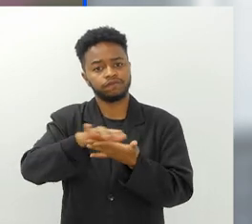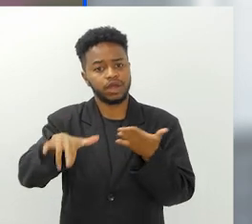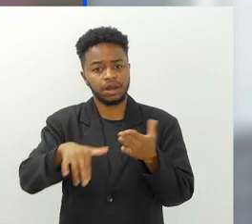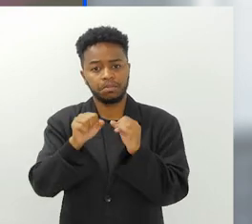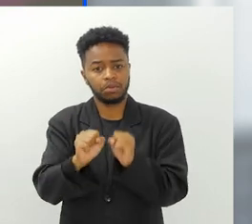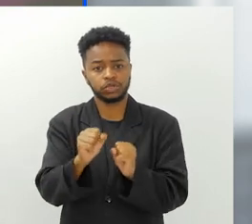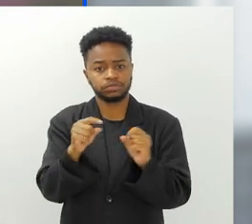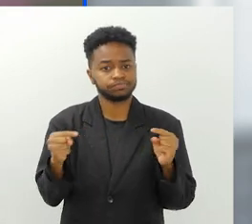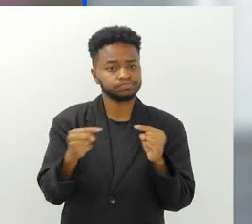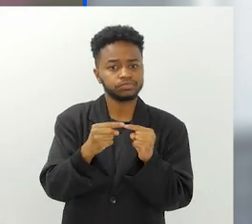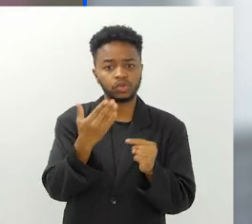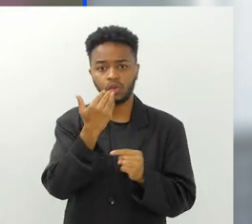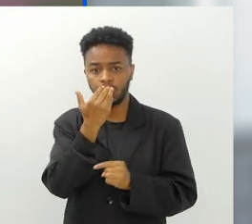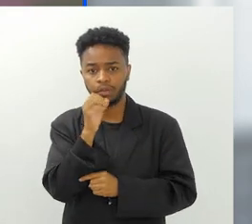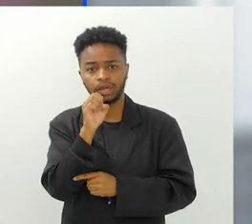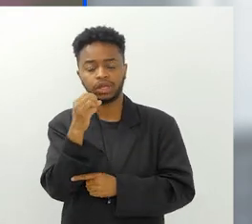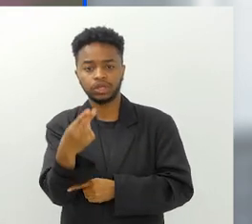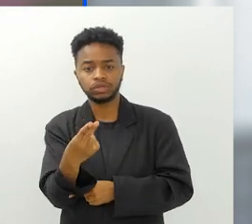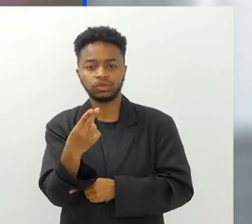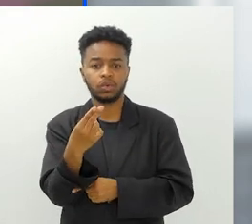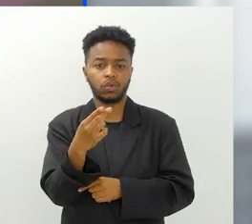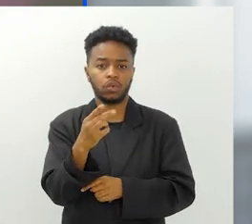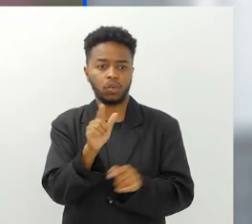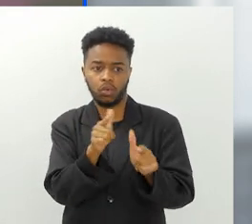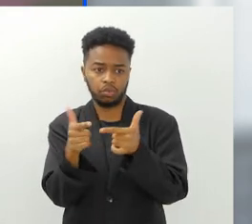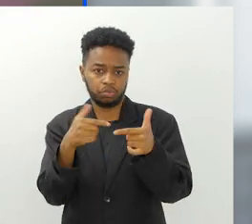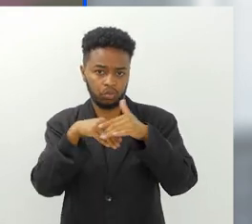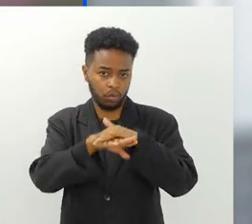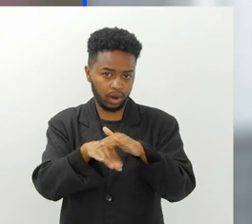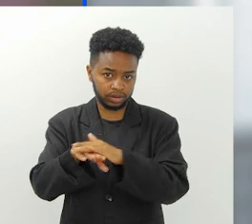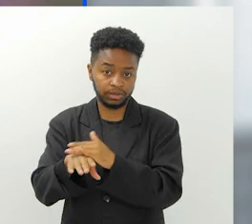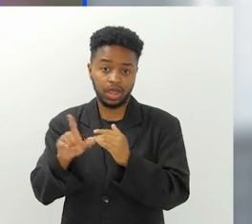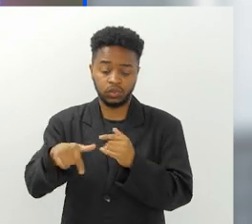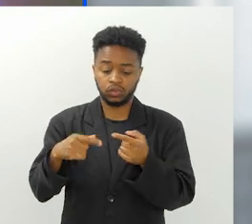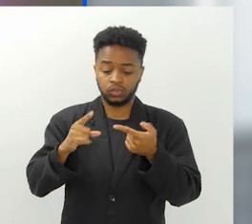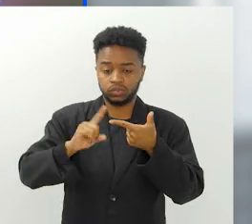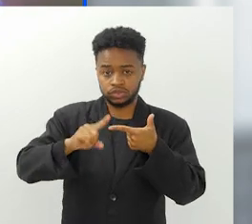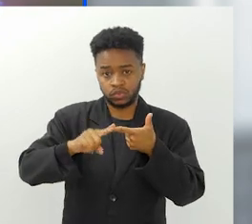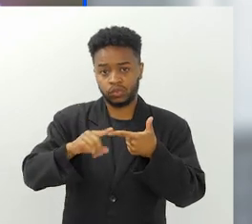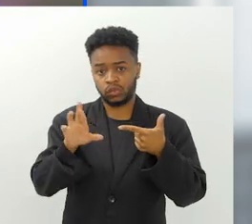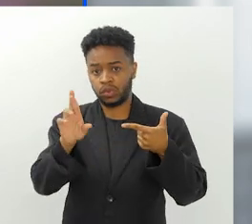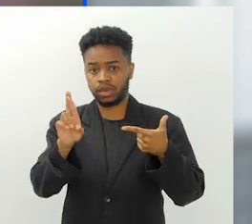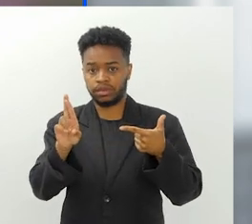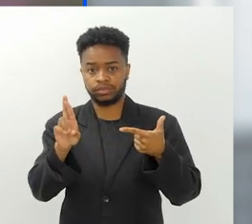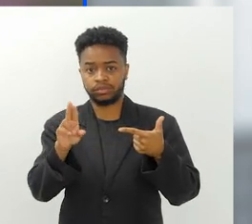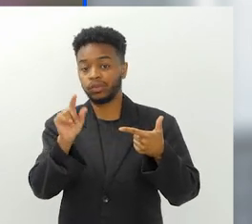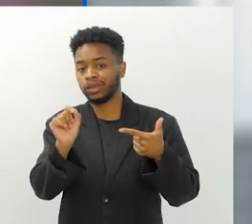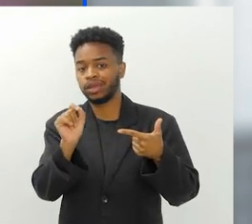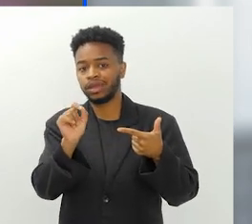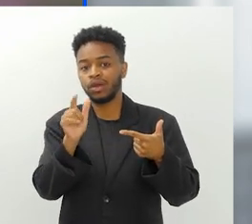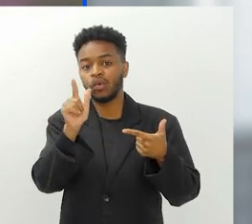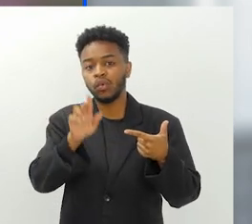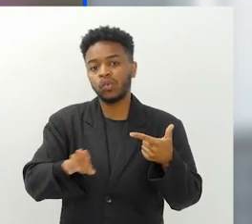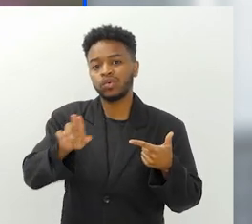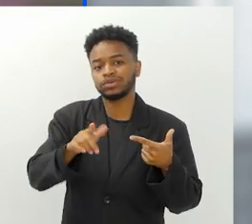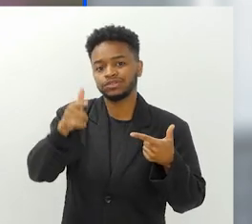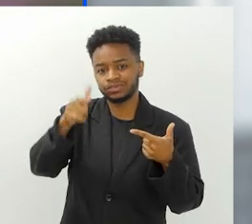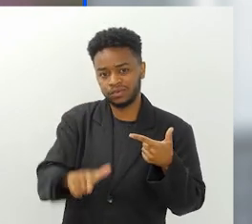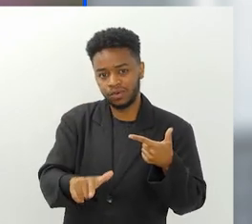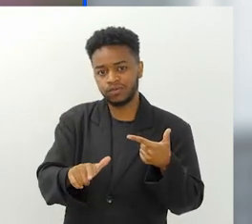ali diversos produtos, sejam alimentícios, sejam coisas para guardar. Então, esse é o segundo R, que é a